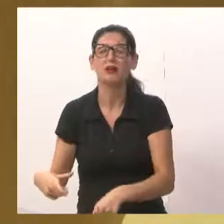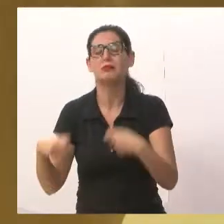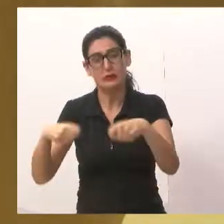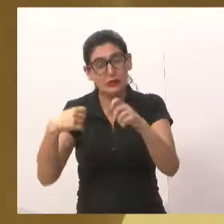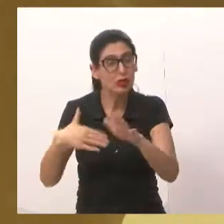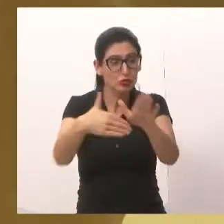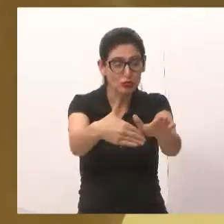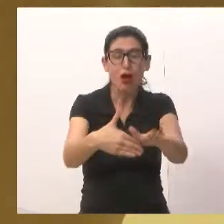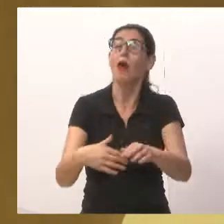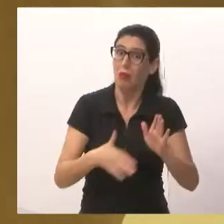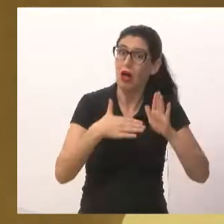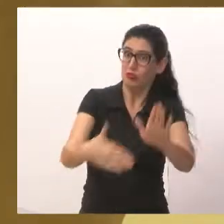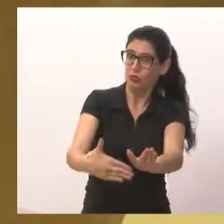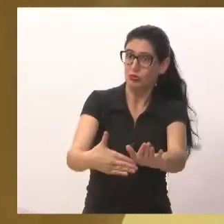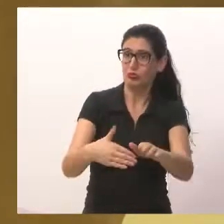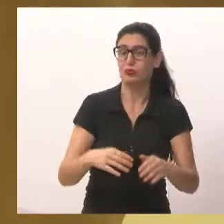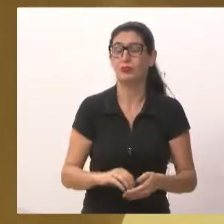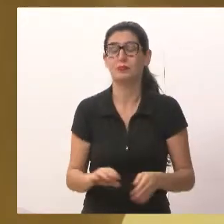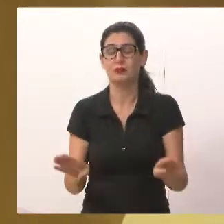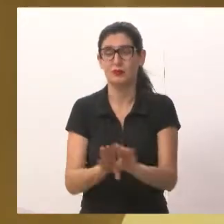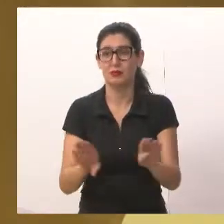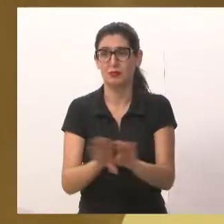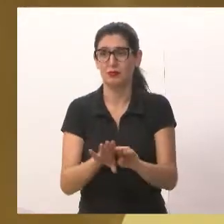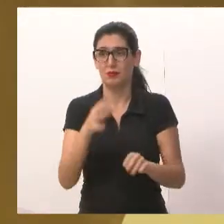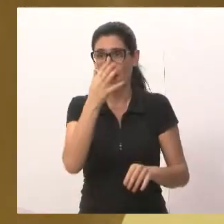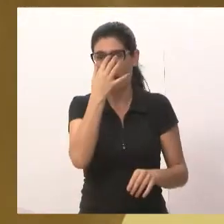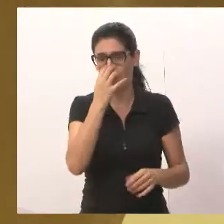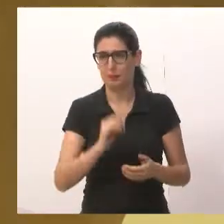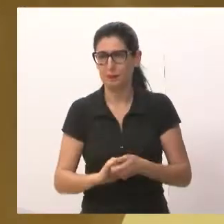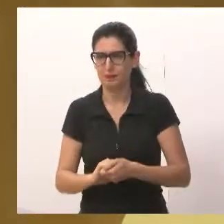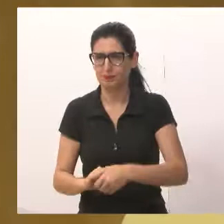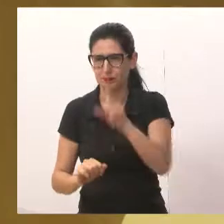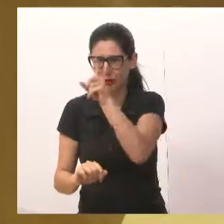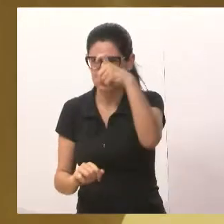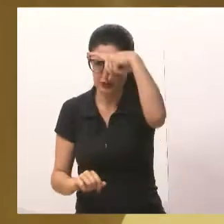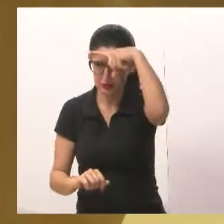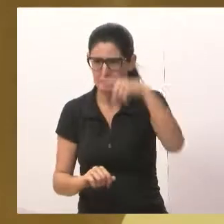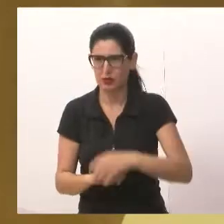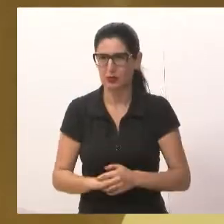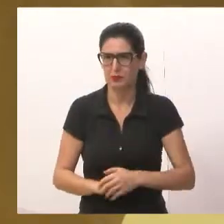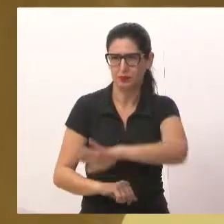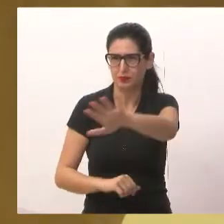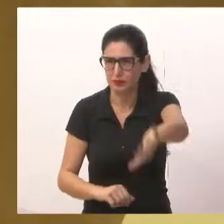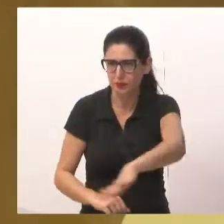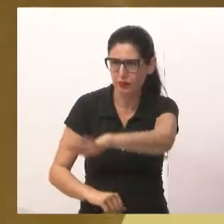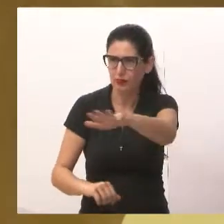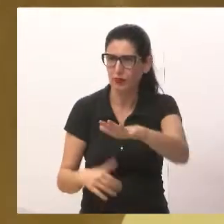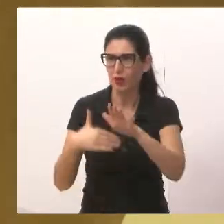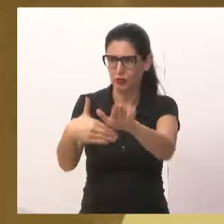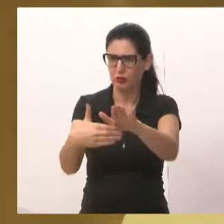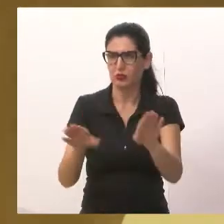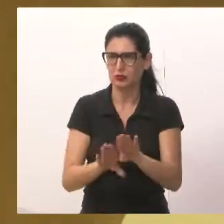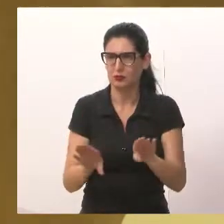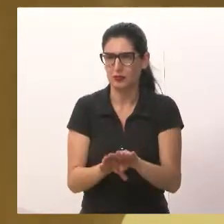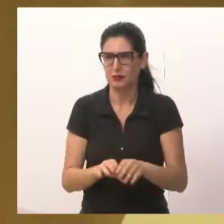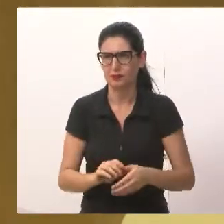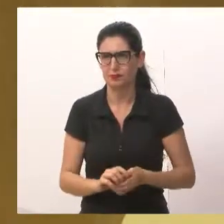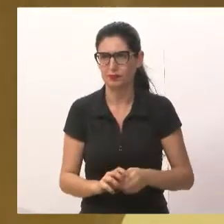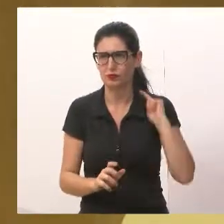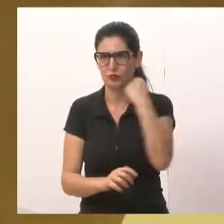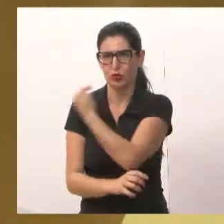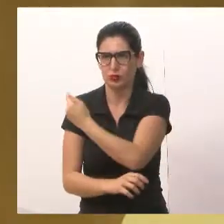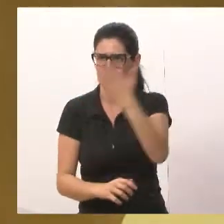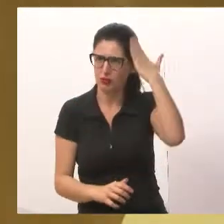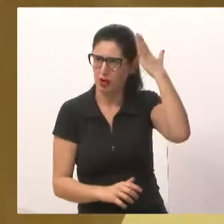de visitar os hospitais do nosso município, as casas-lares do nosso município, porque nós sabemos,